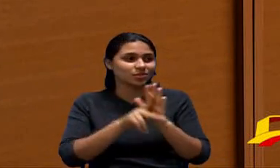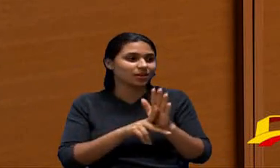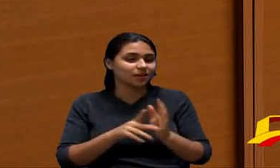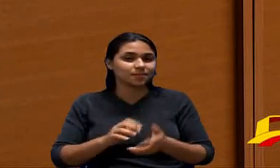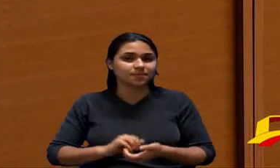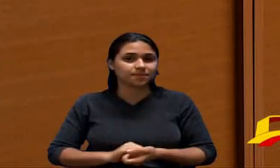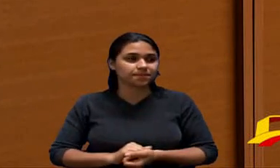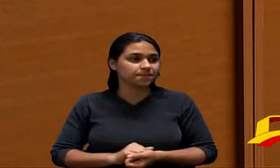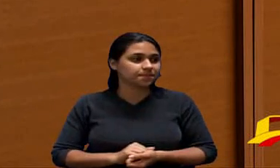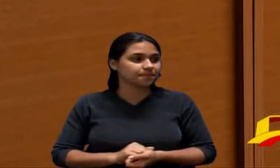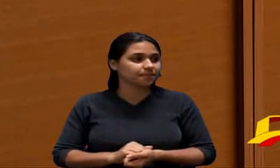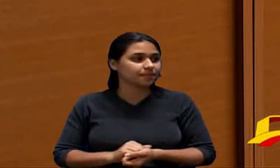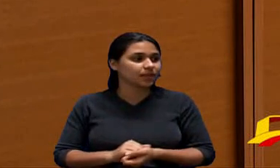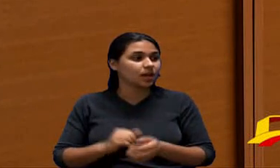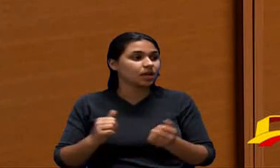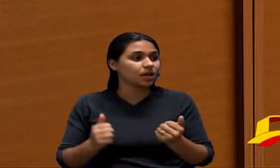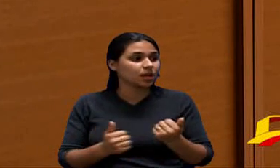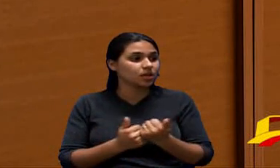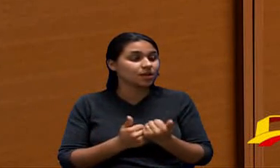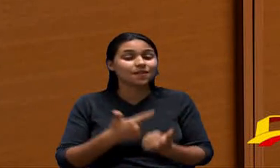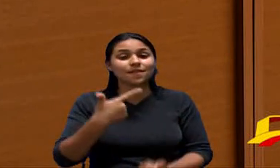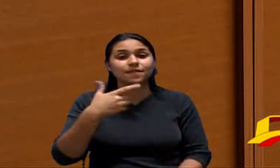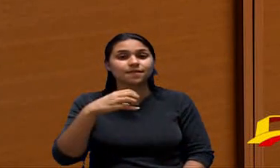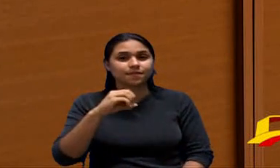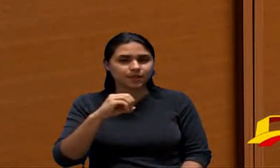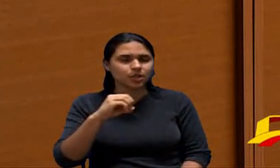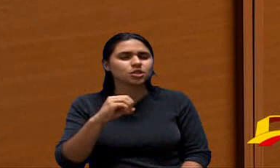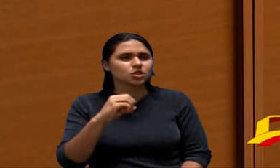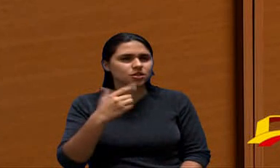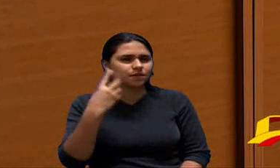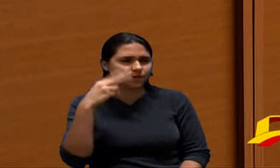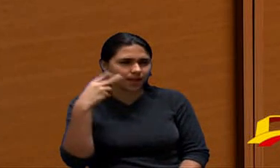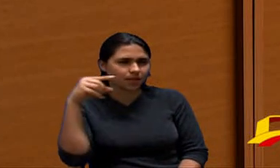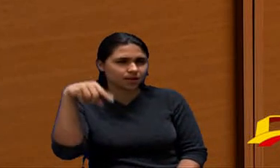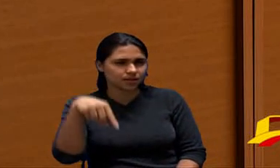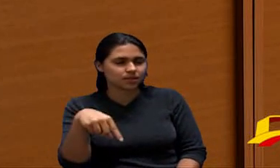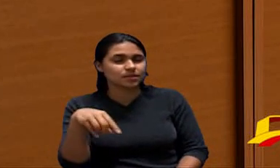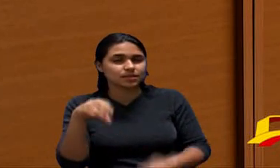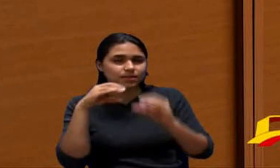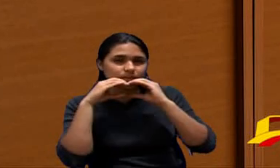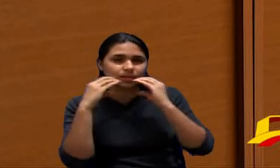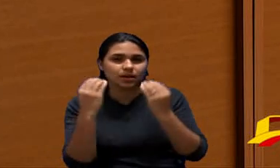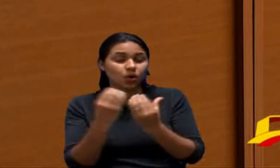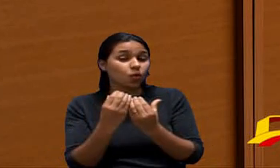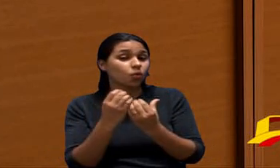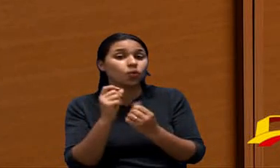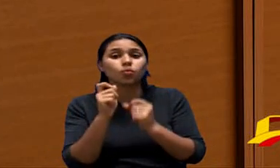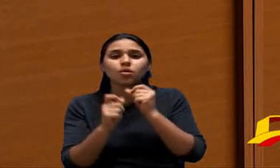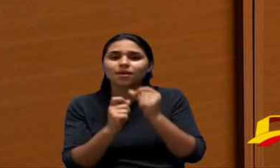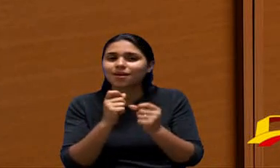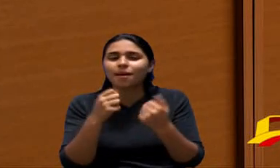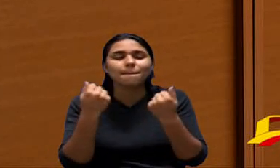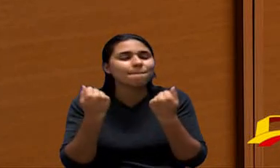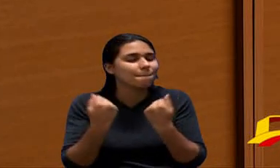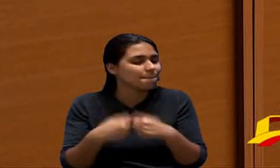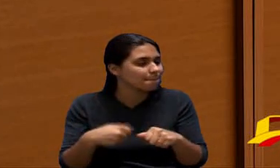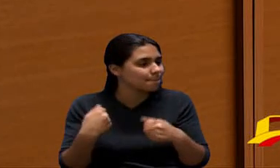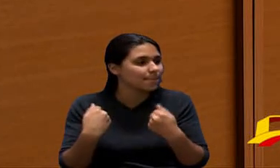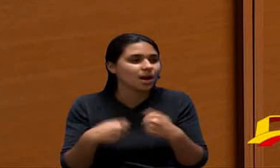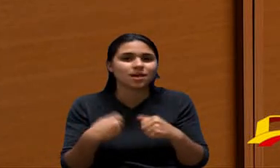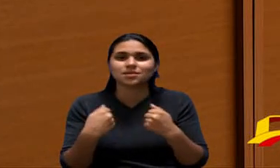eu queria deixar à sua disposição o seguinte os 20 vereadores são da casa o que precisar de subsídio para mandar